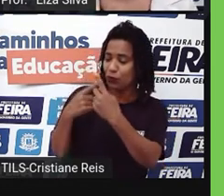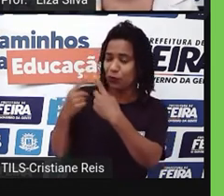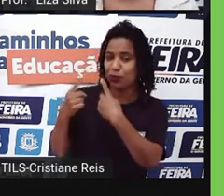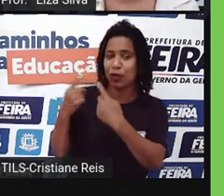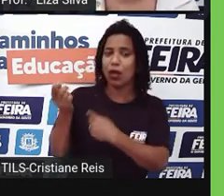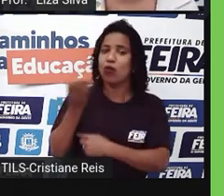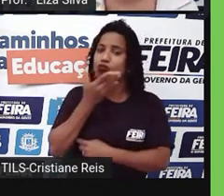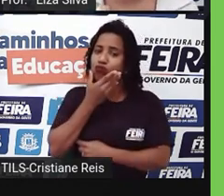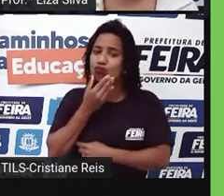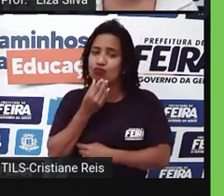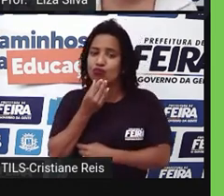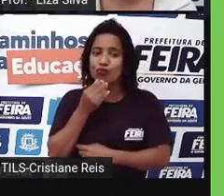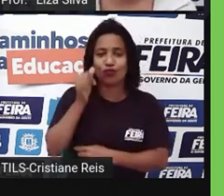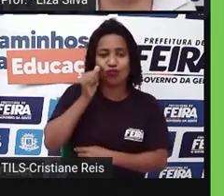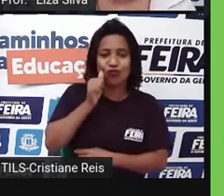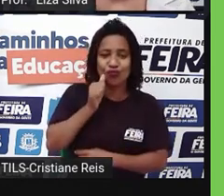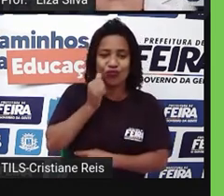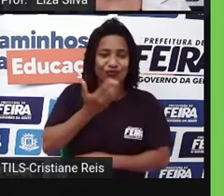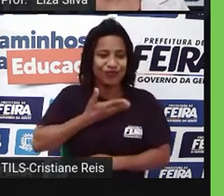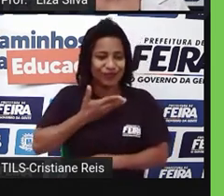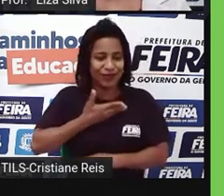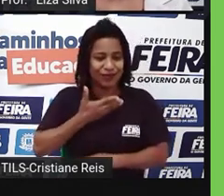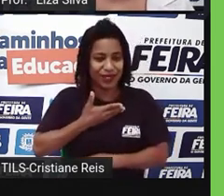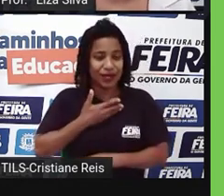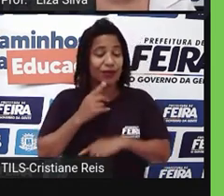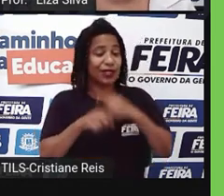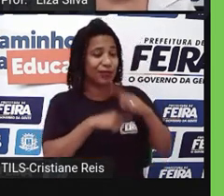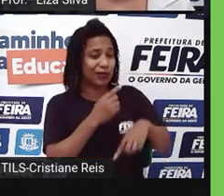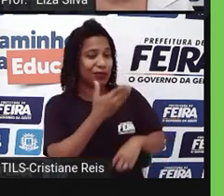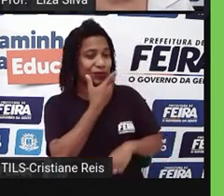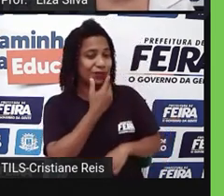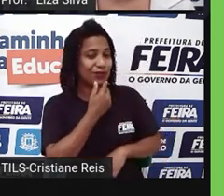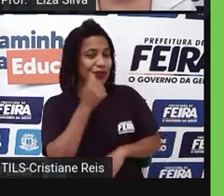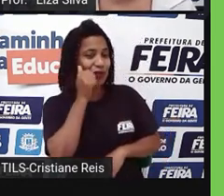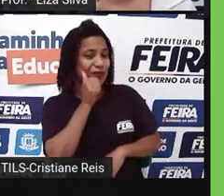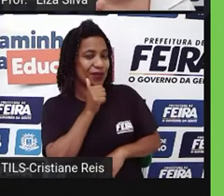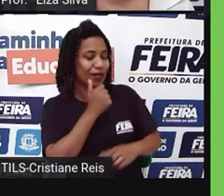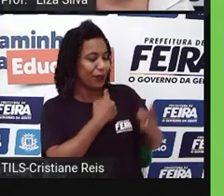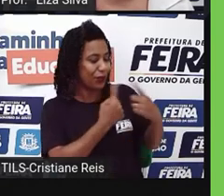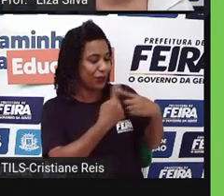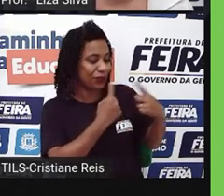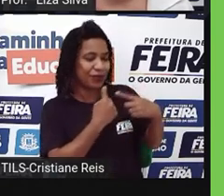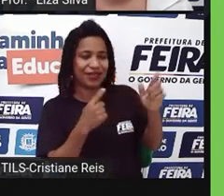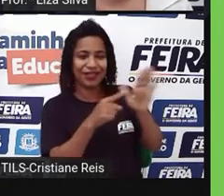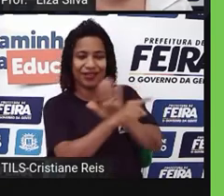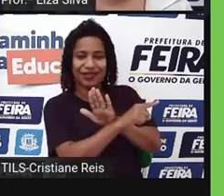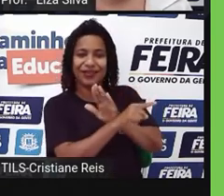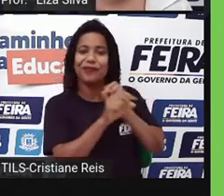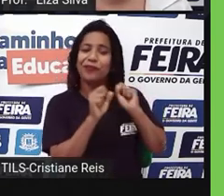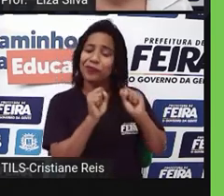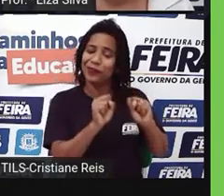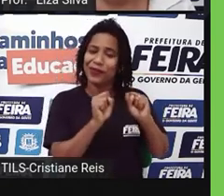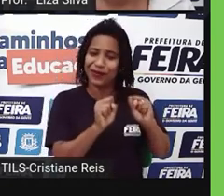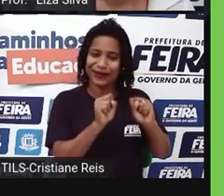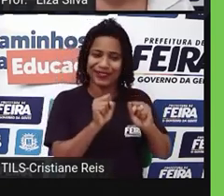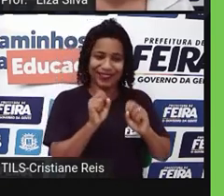depois fazer isto ao contrário. Ele ou ela vão entrevistar você. Ok?